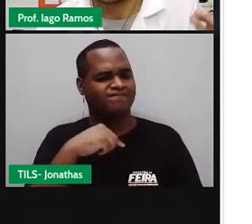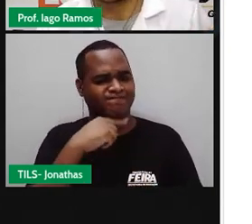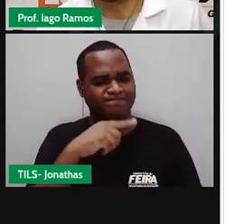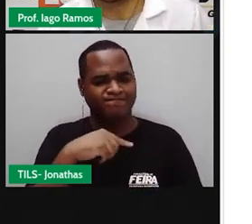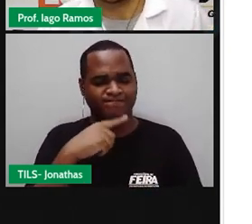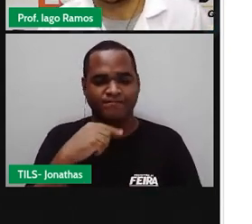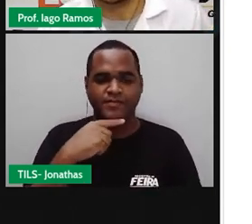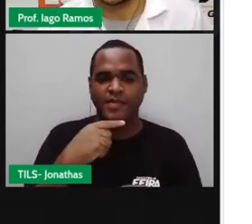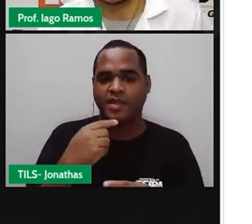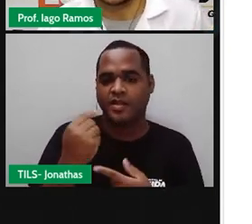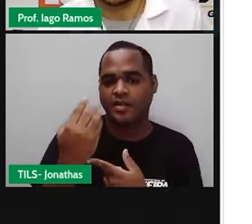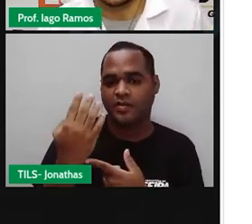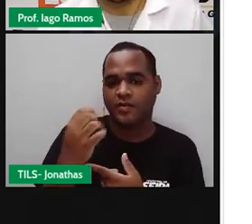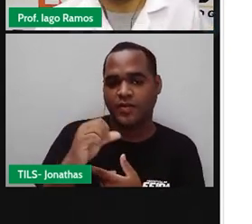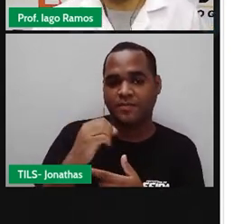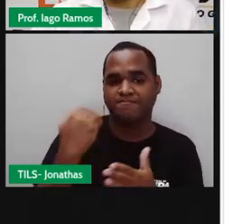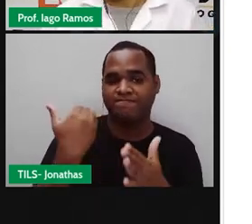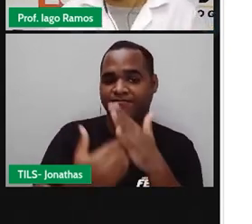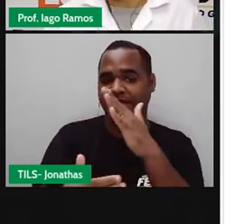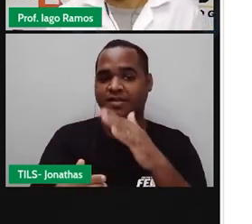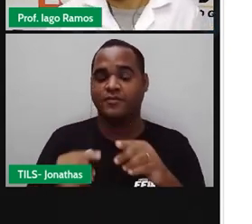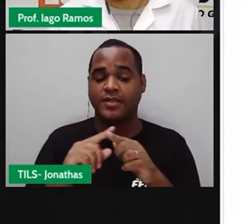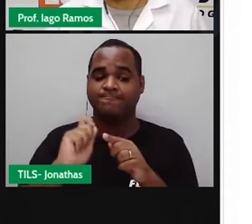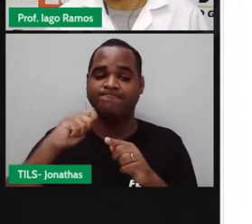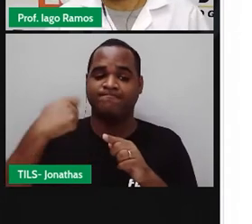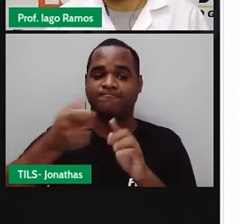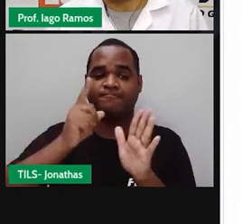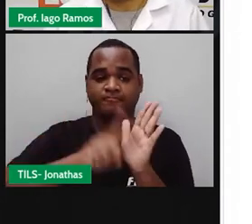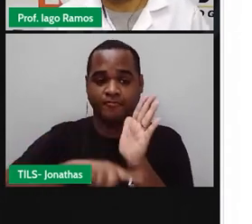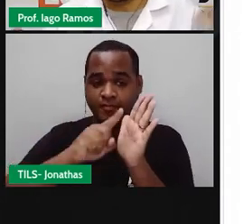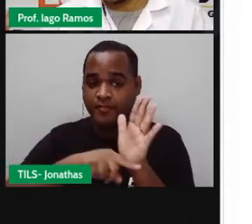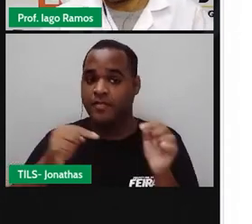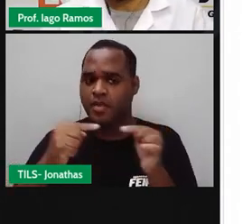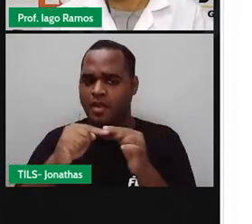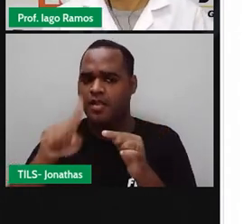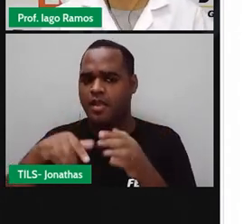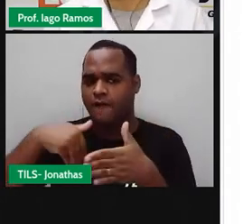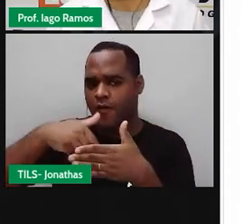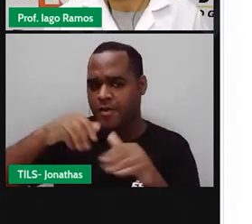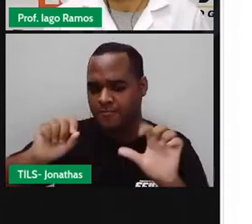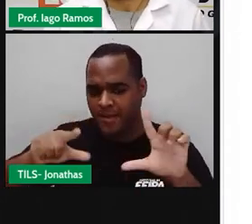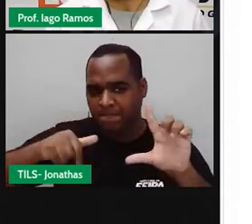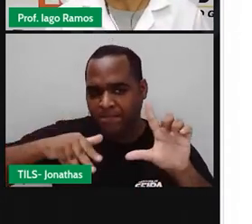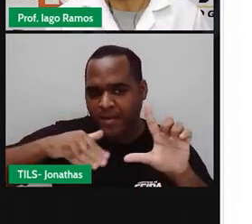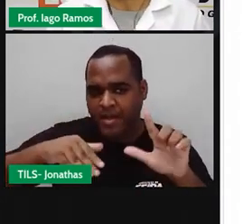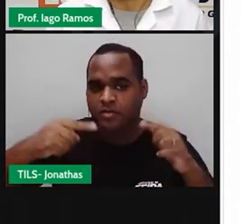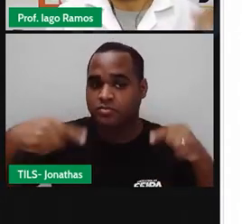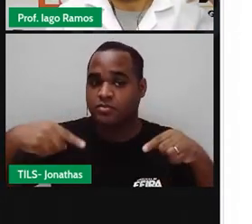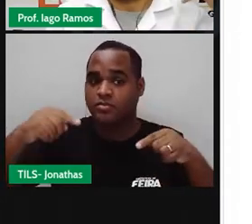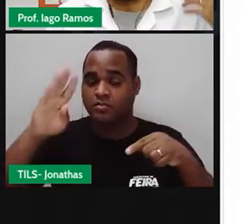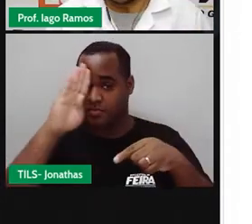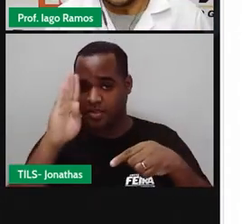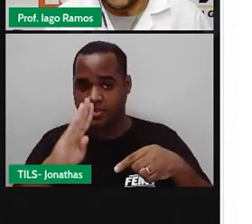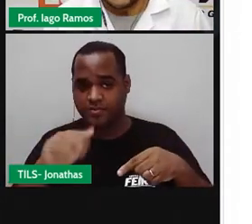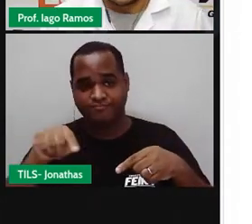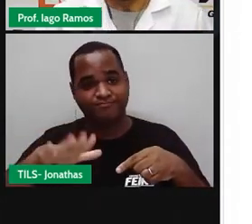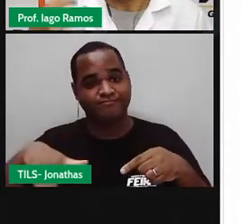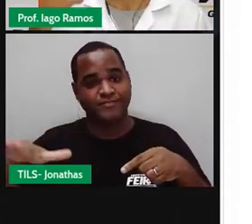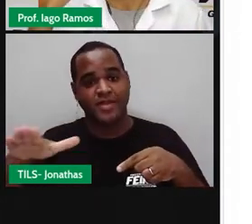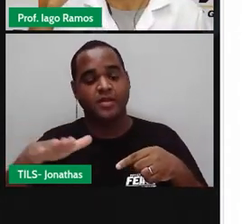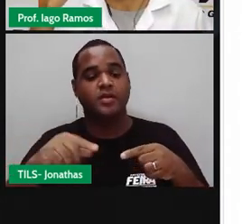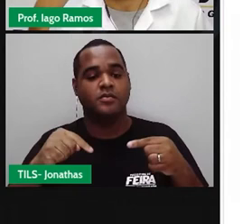E esse saldo é negativo. Então veja que numa situação de saldo de gols, de campeonato de futebol, aparece número positivo,